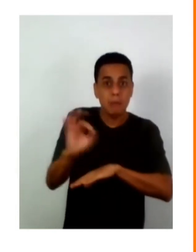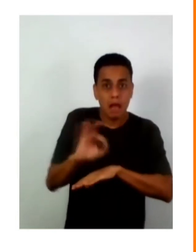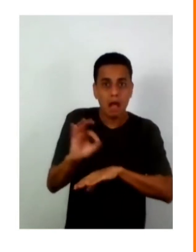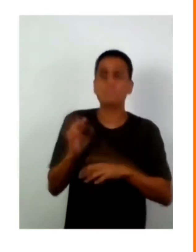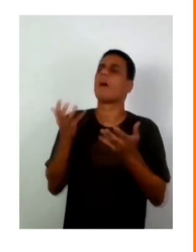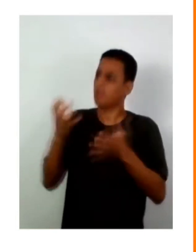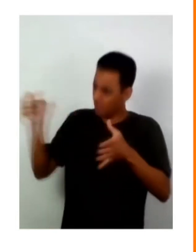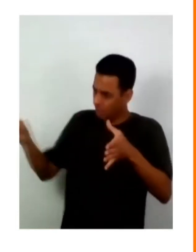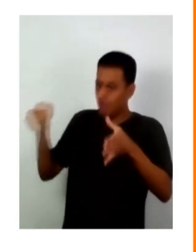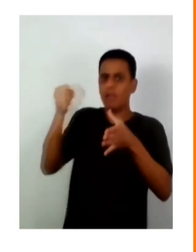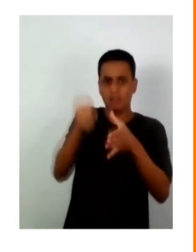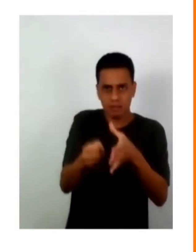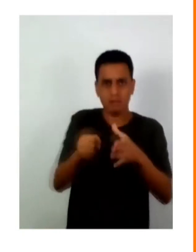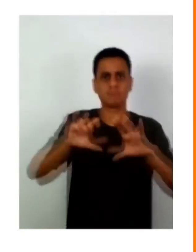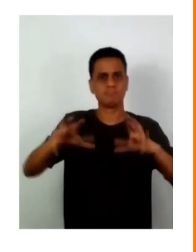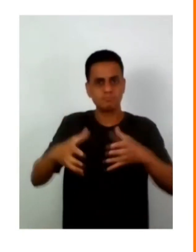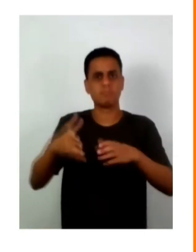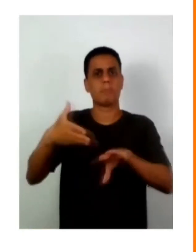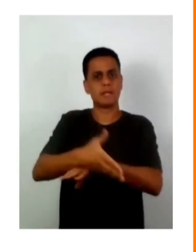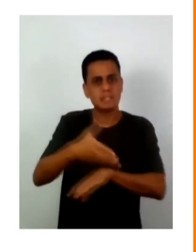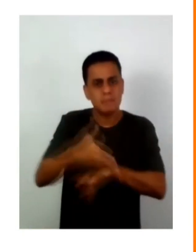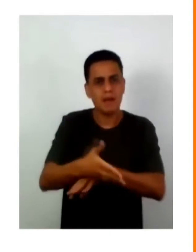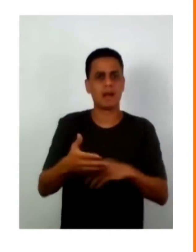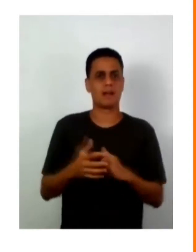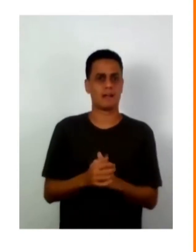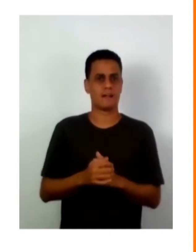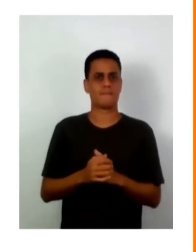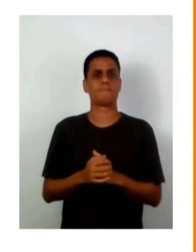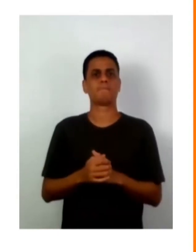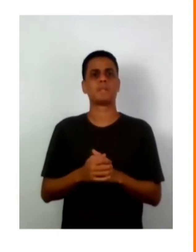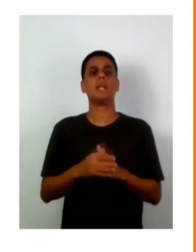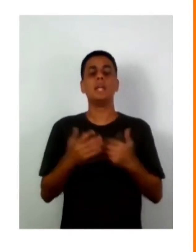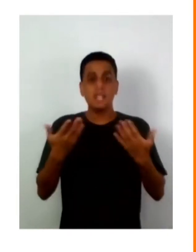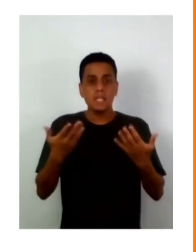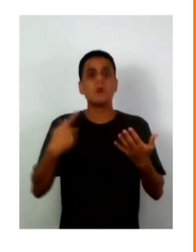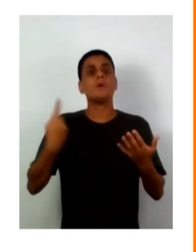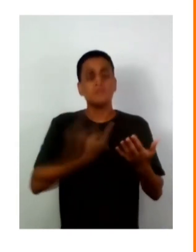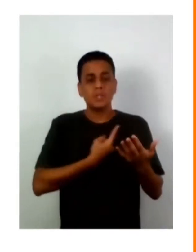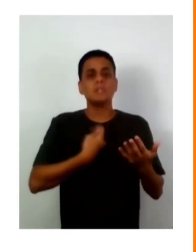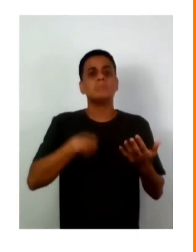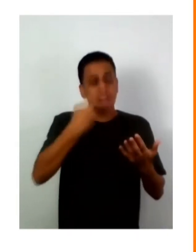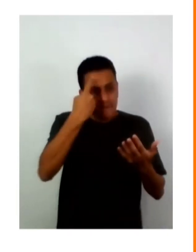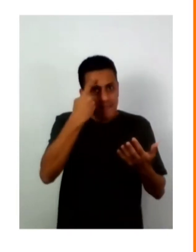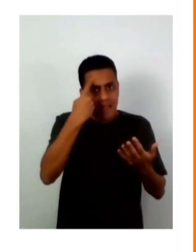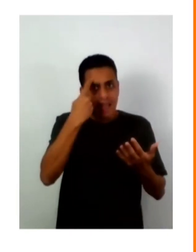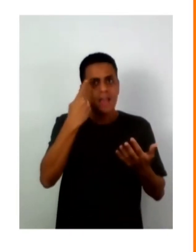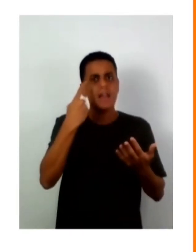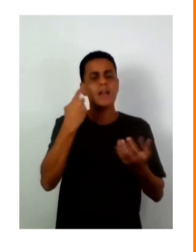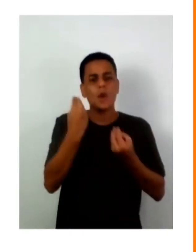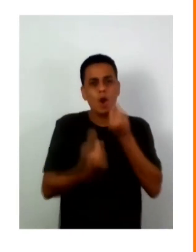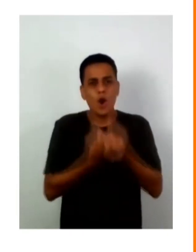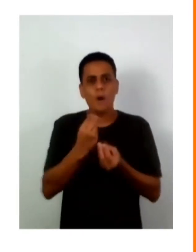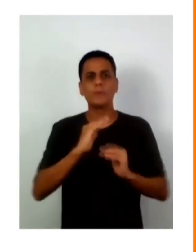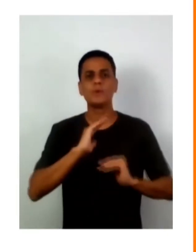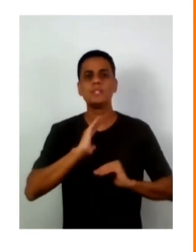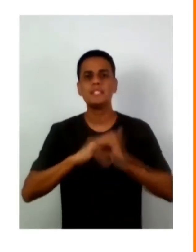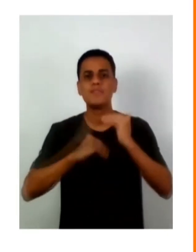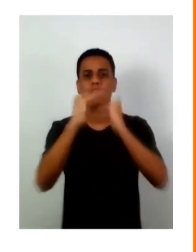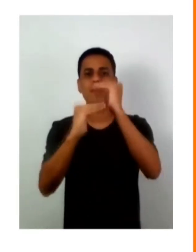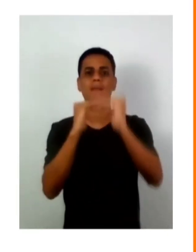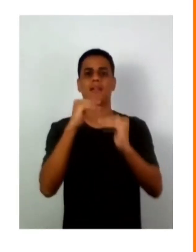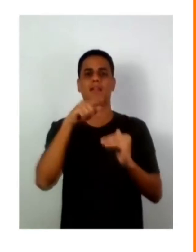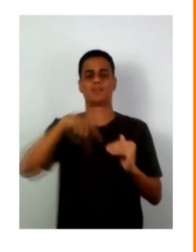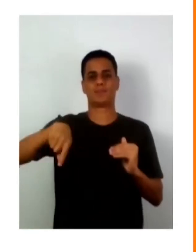participem de tantos como os básicos ou os da base como os das grandes elites.